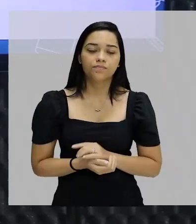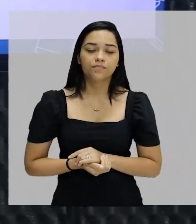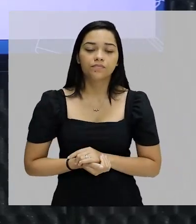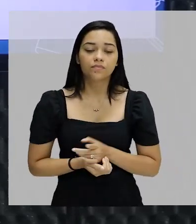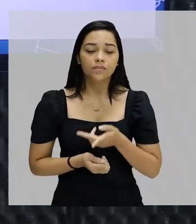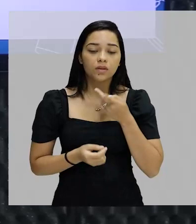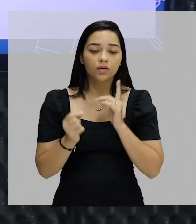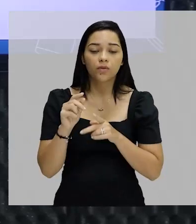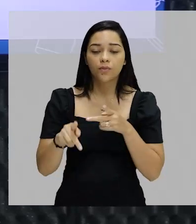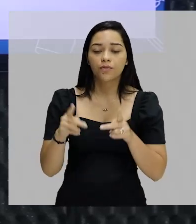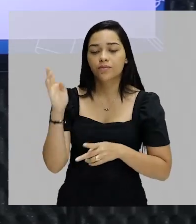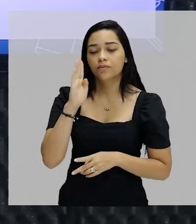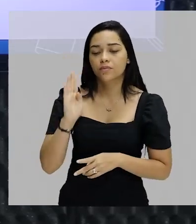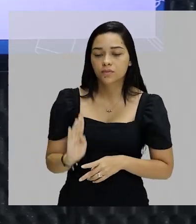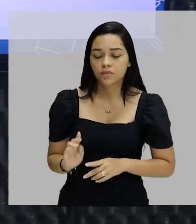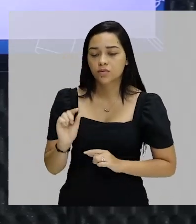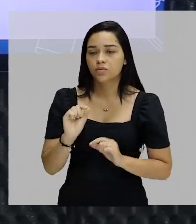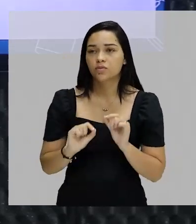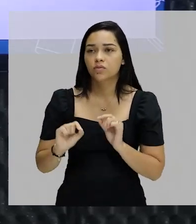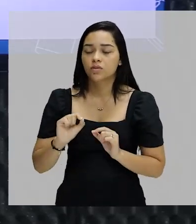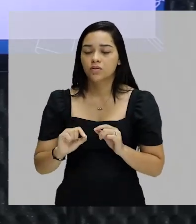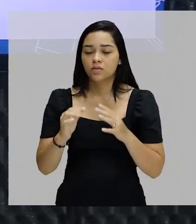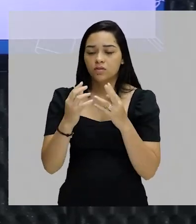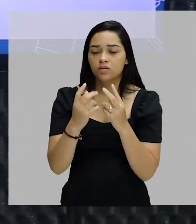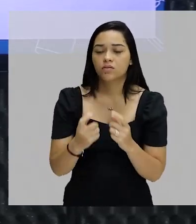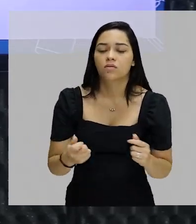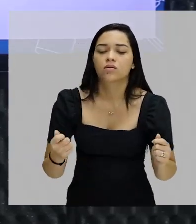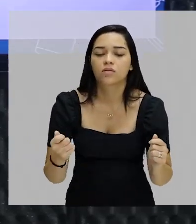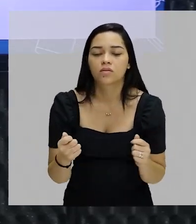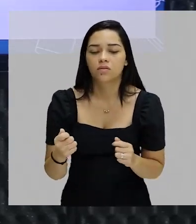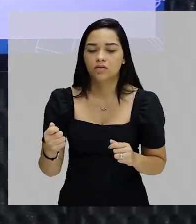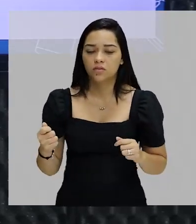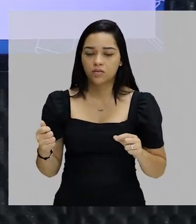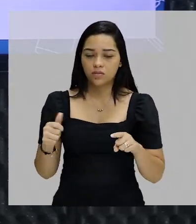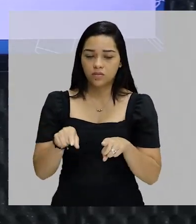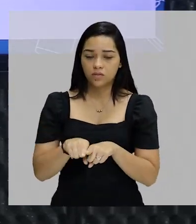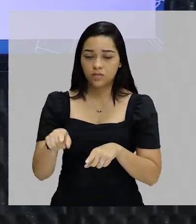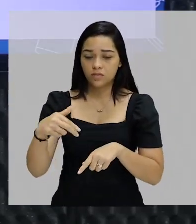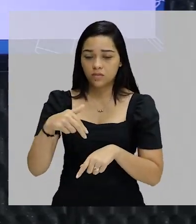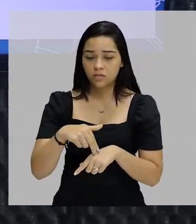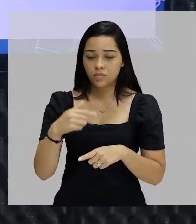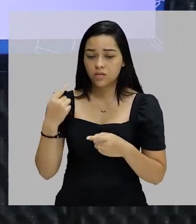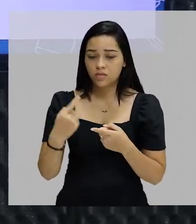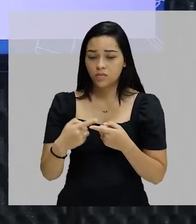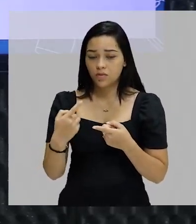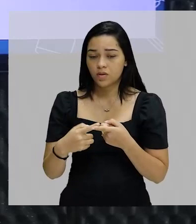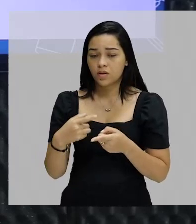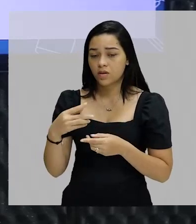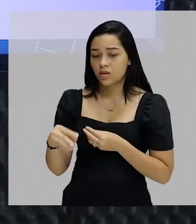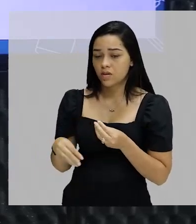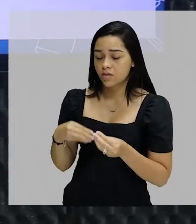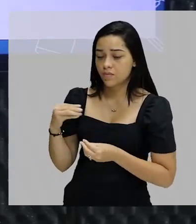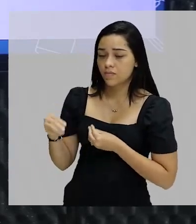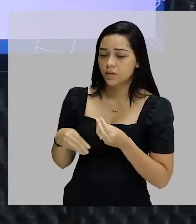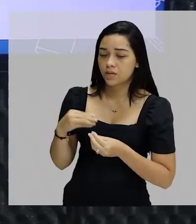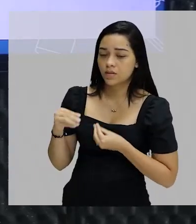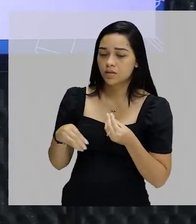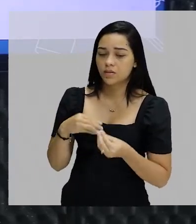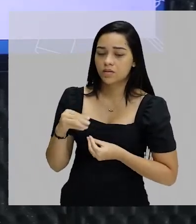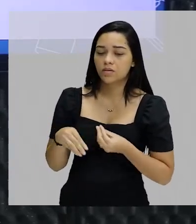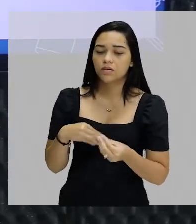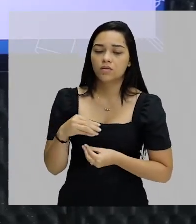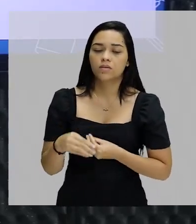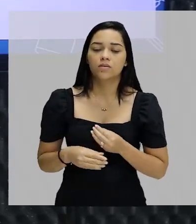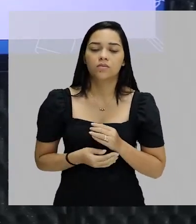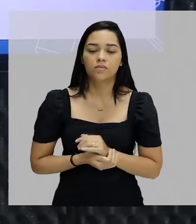Afirmavam que o povo brasileiro, esses três, estaria fadado, estaria a sua consequência, o seu final seria